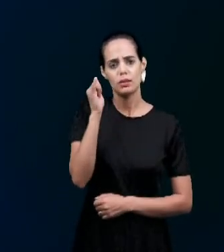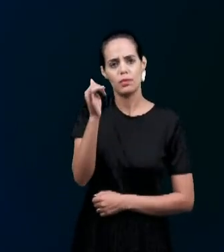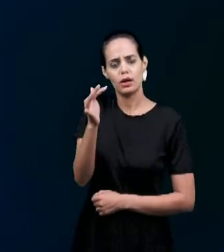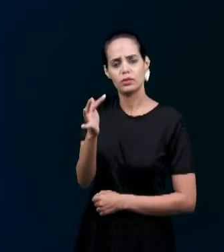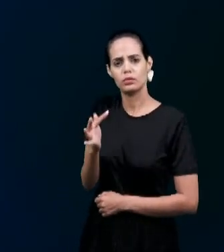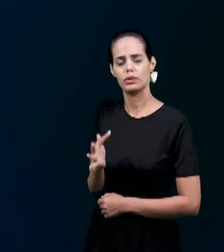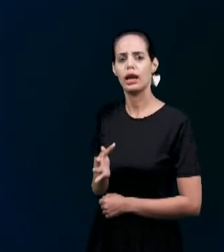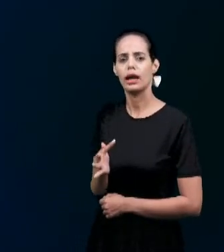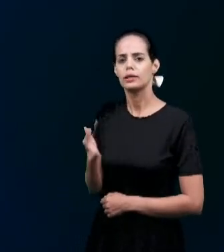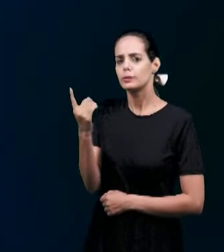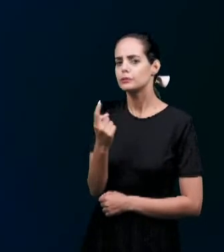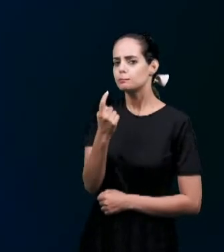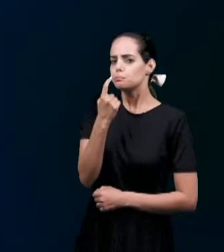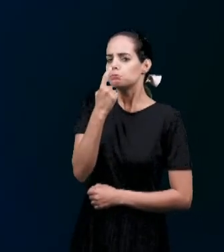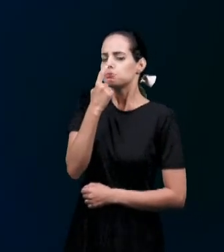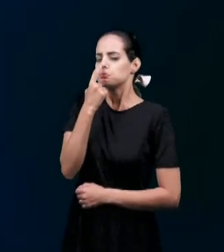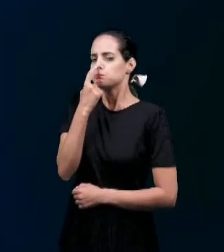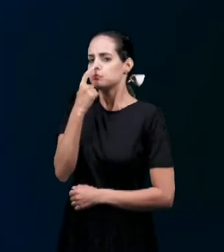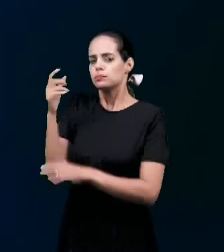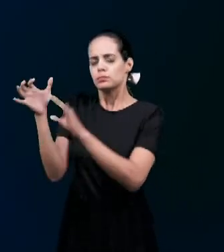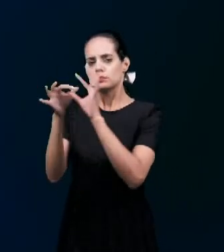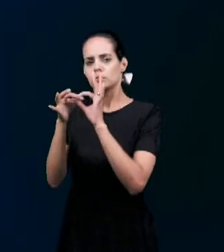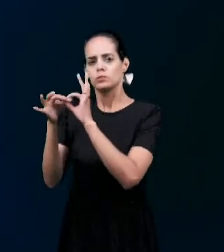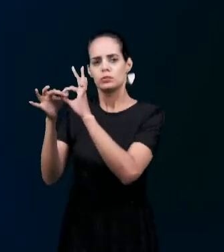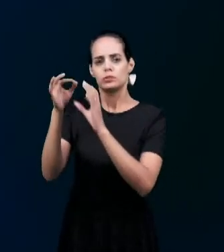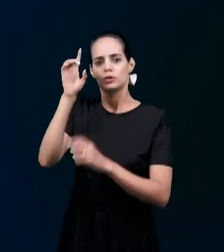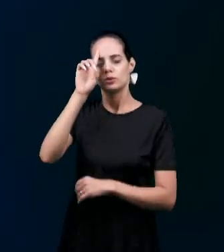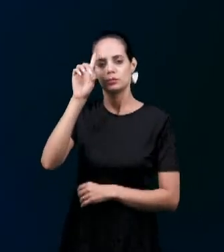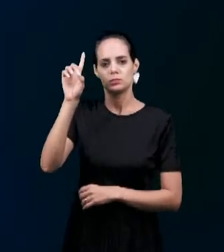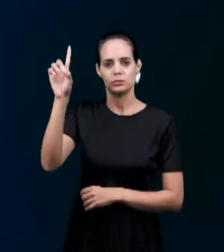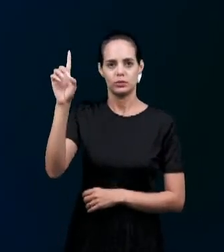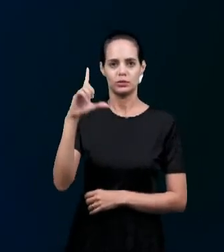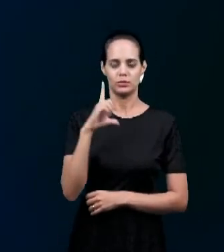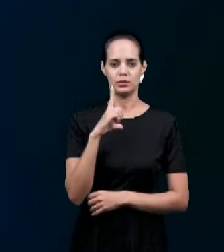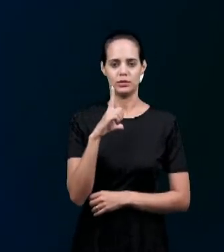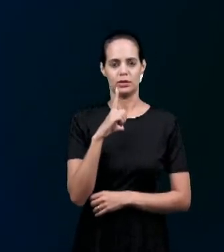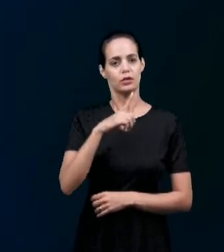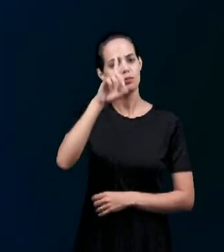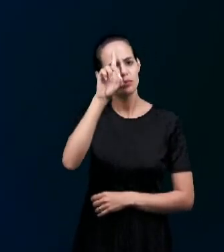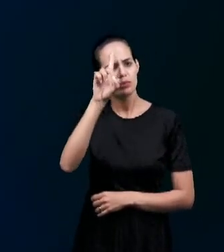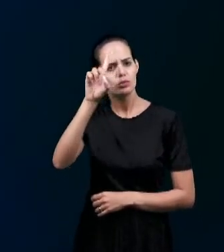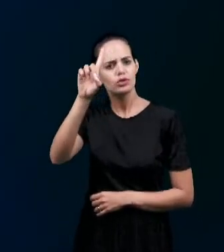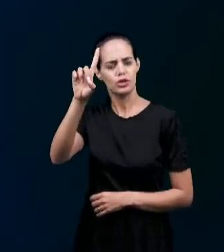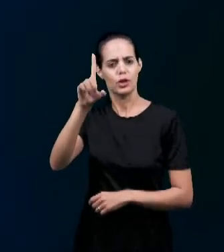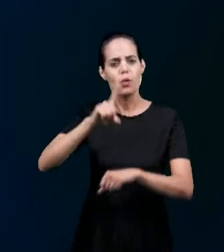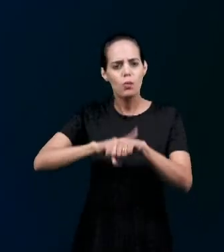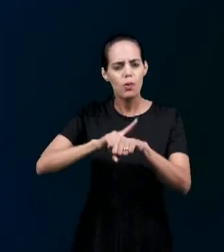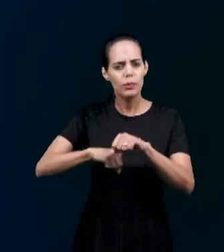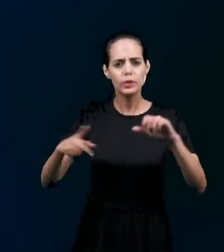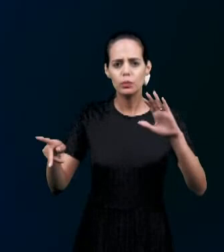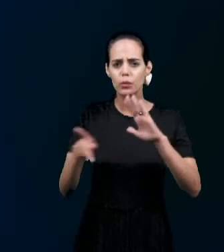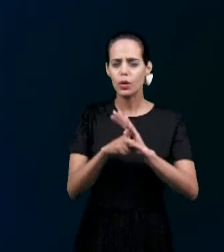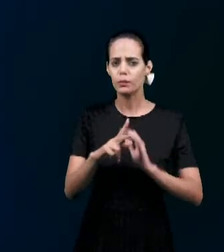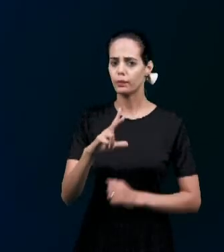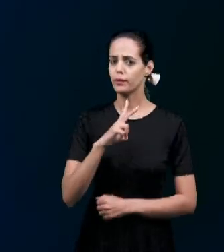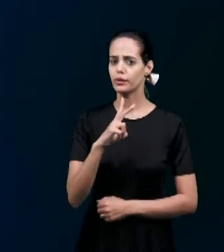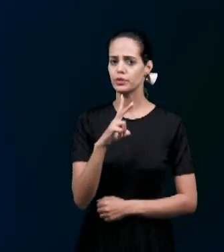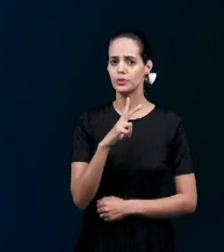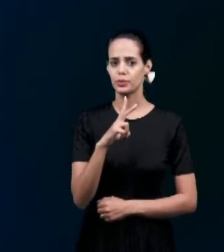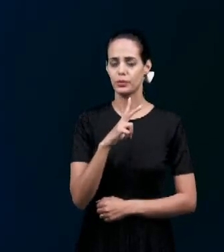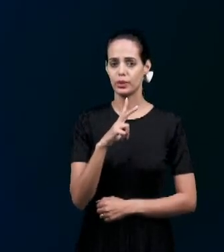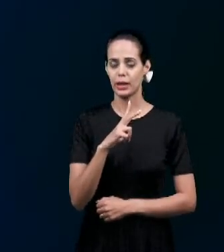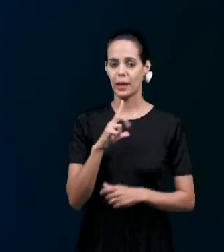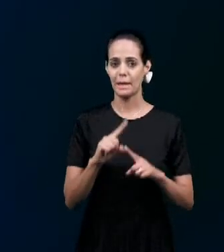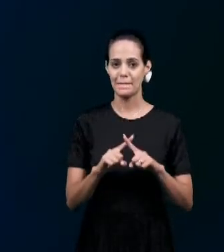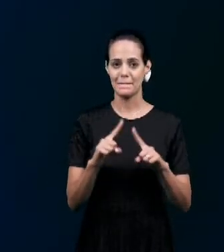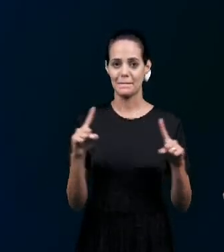Hoje ele foi A madrugada E teve encontro Com Deus Esse foi o dia dele Foi o momento dele Com Deus Por isso o verbo Sois Porém